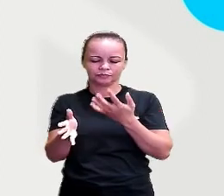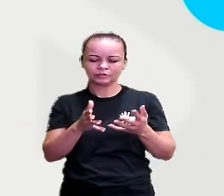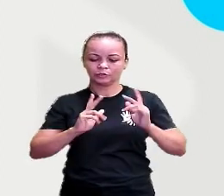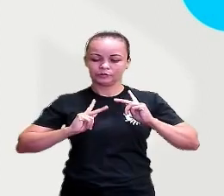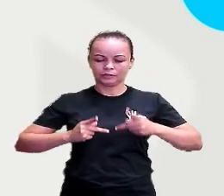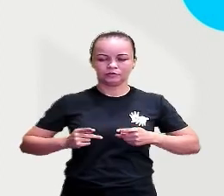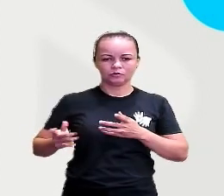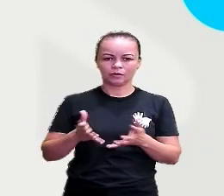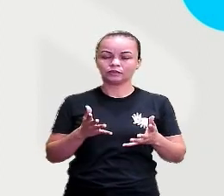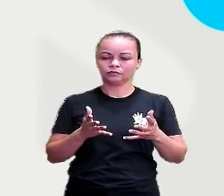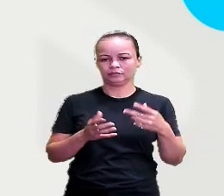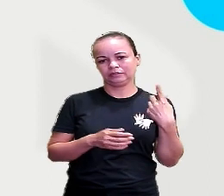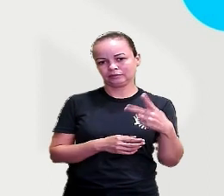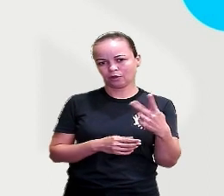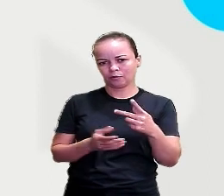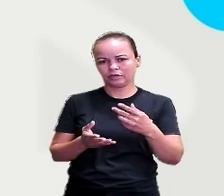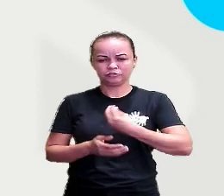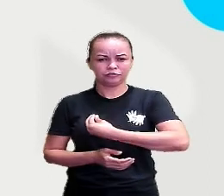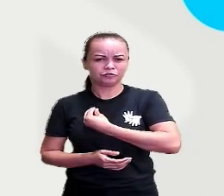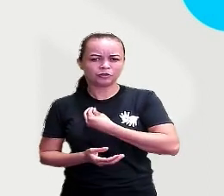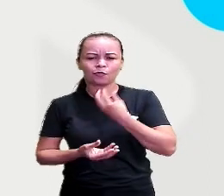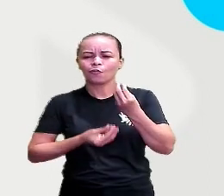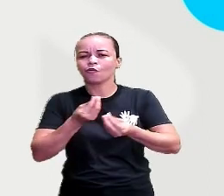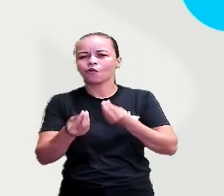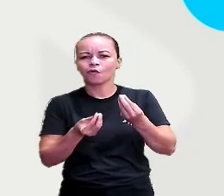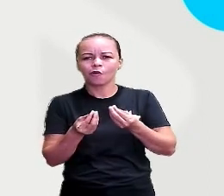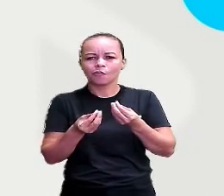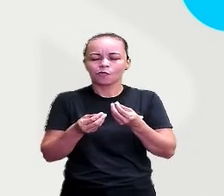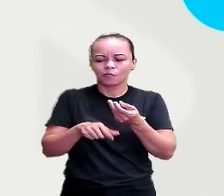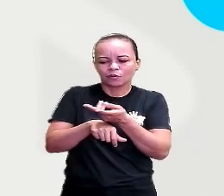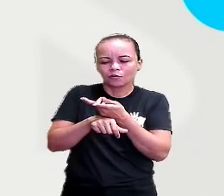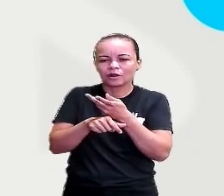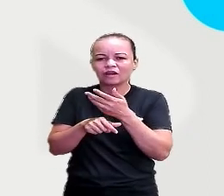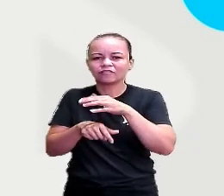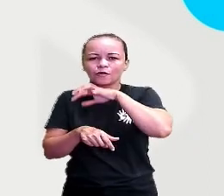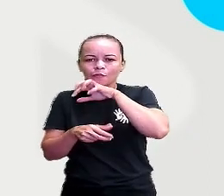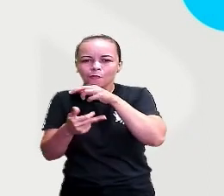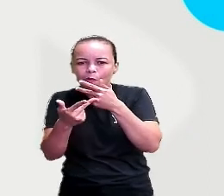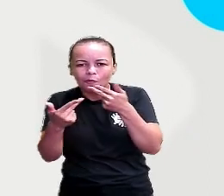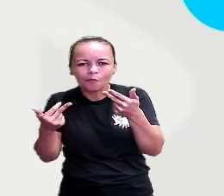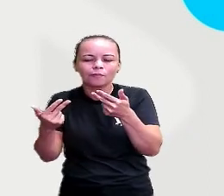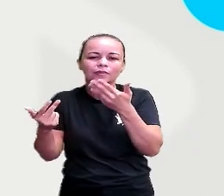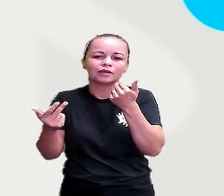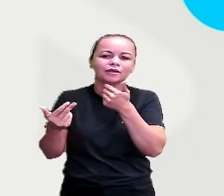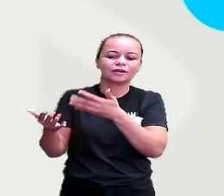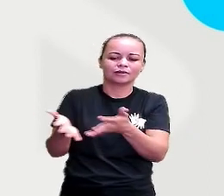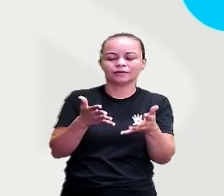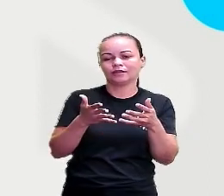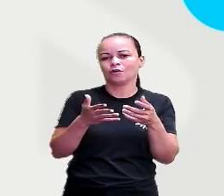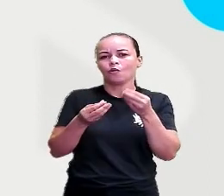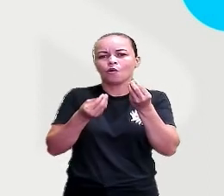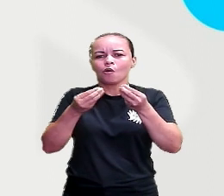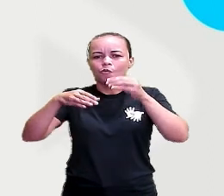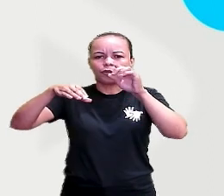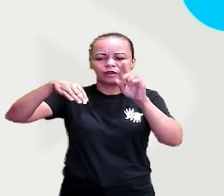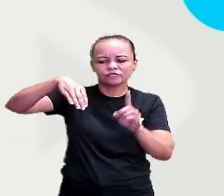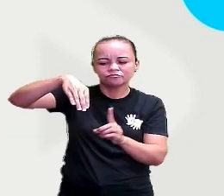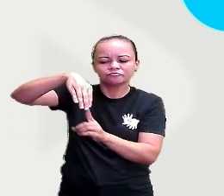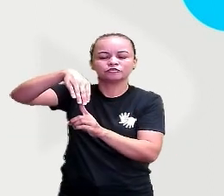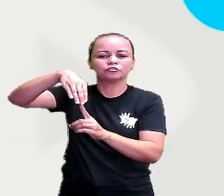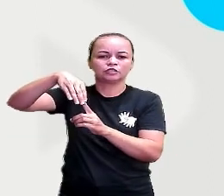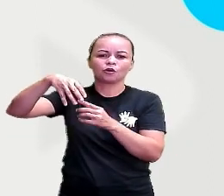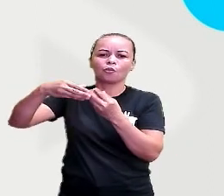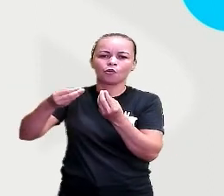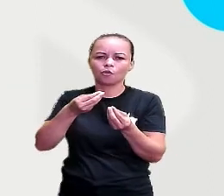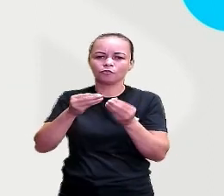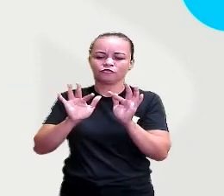formas que eles viviam. Como eles caçavam, como eles se abrigavam da chuva, como eles viviam como um todo,